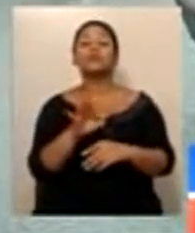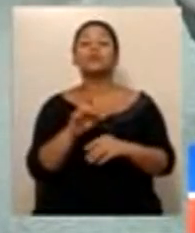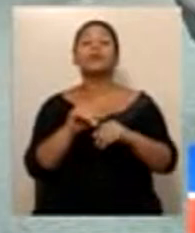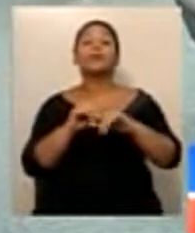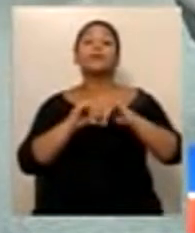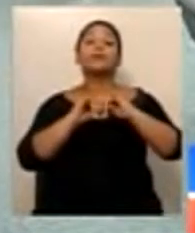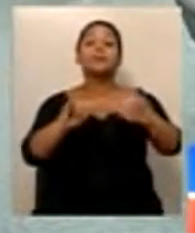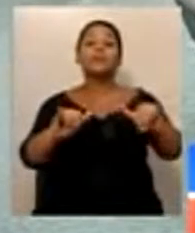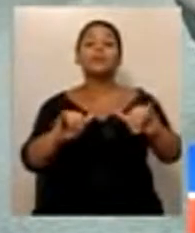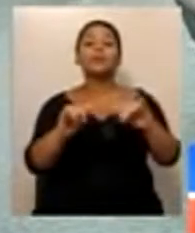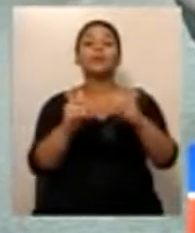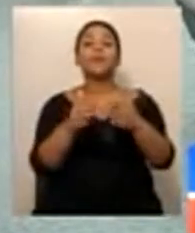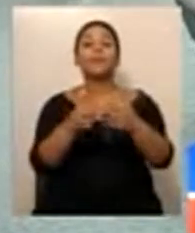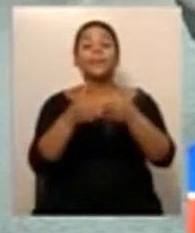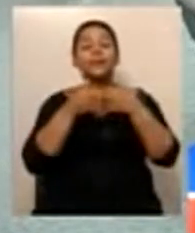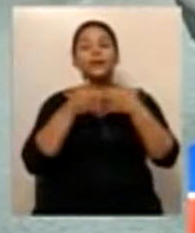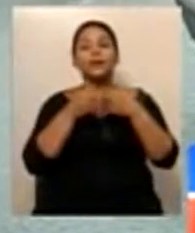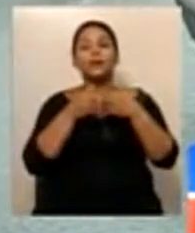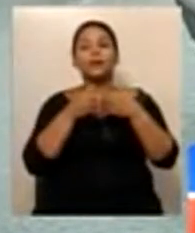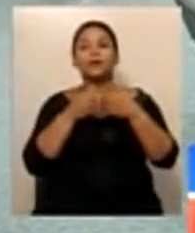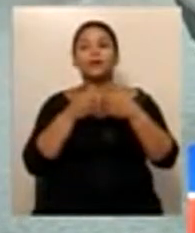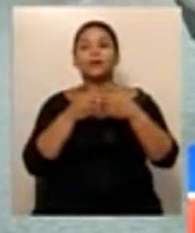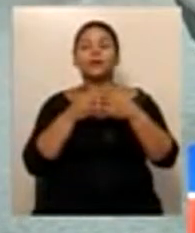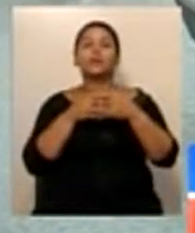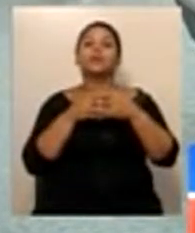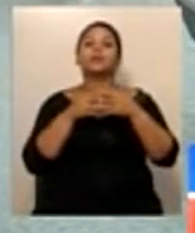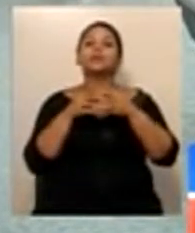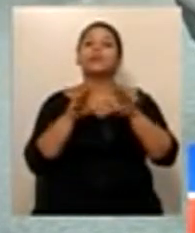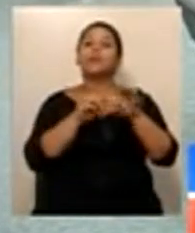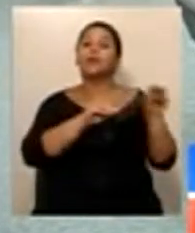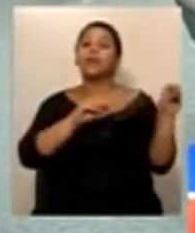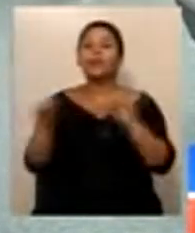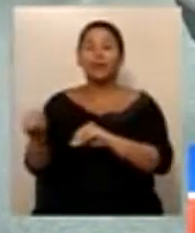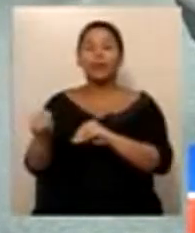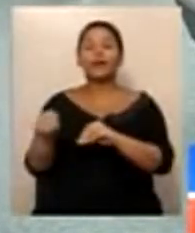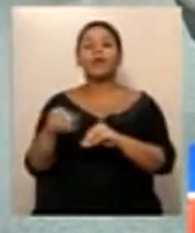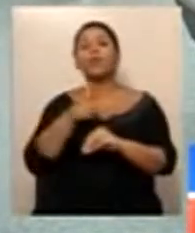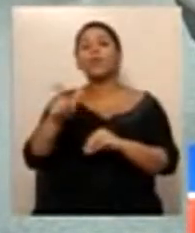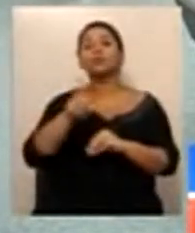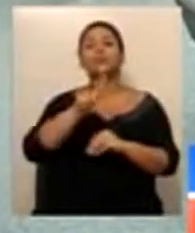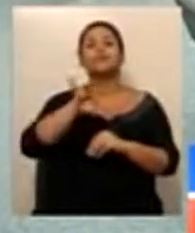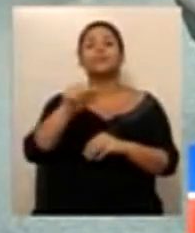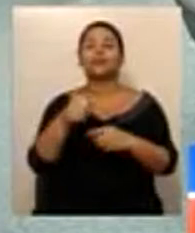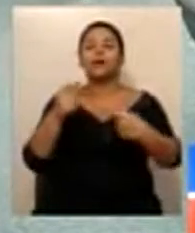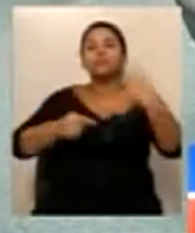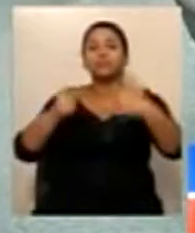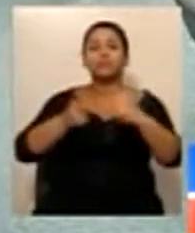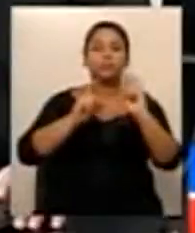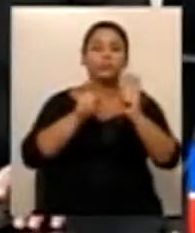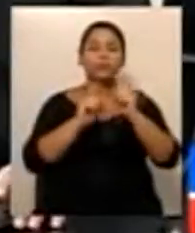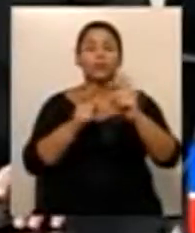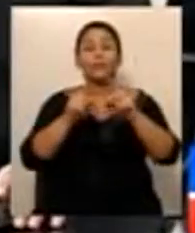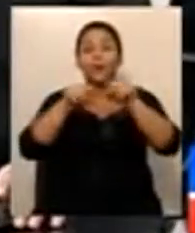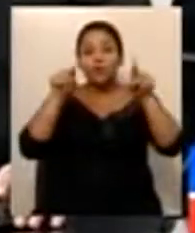solicitar adiamento desta votação para que seja possível que eu